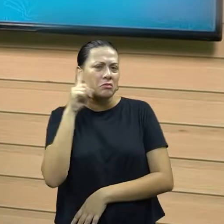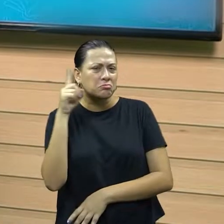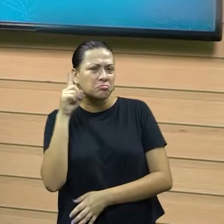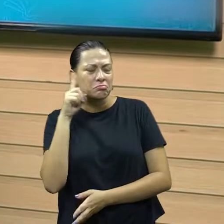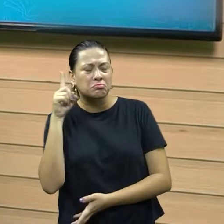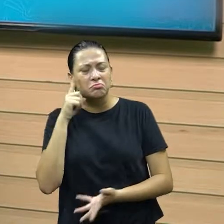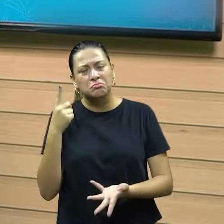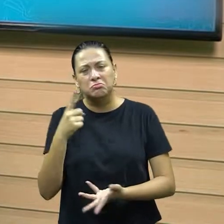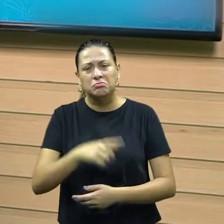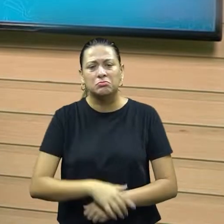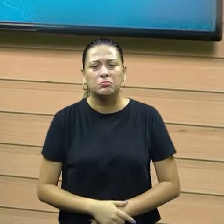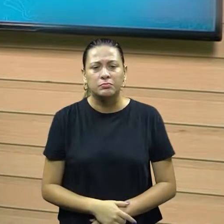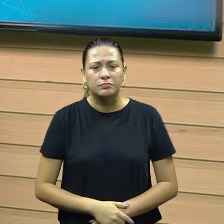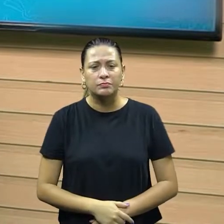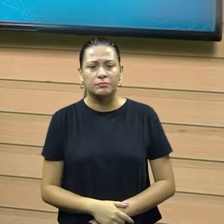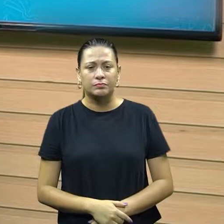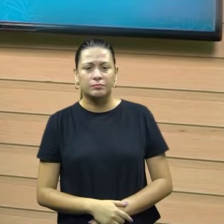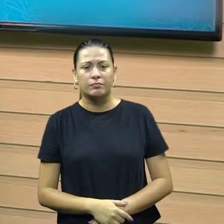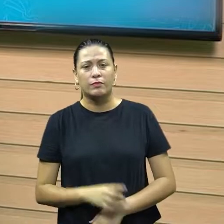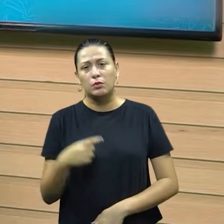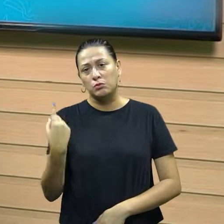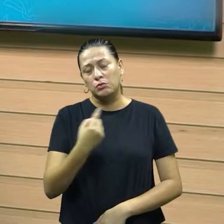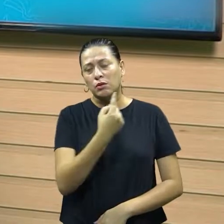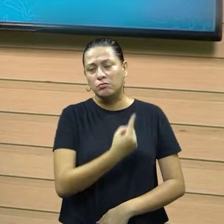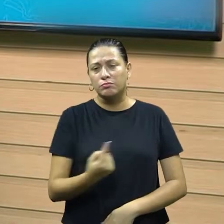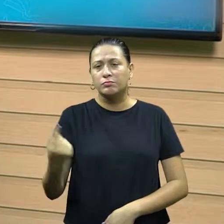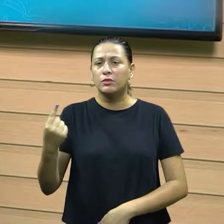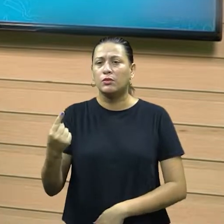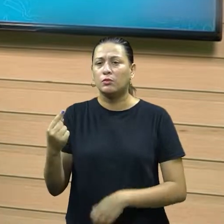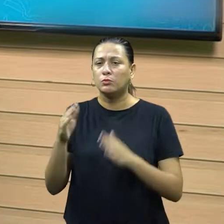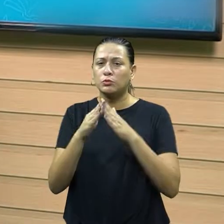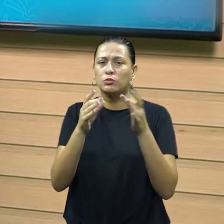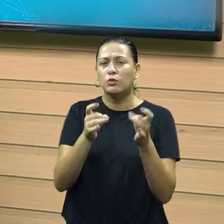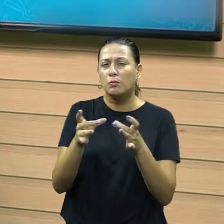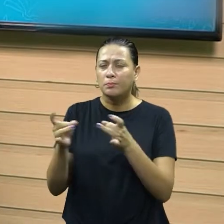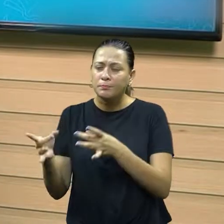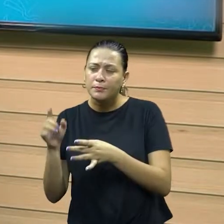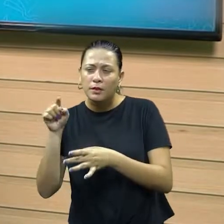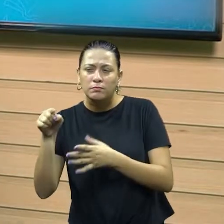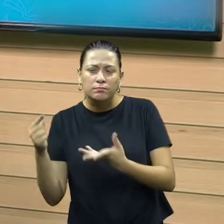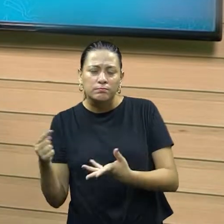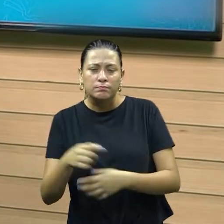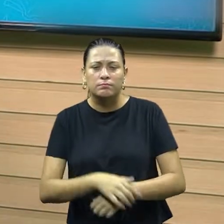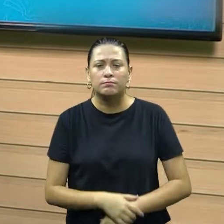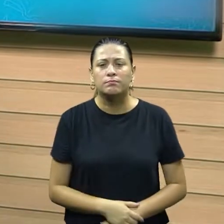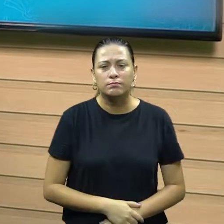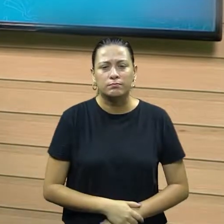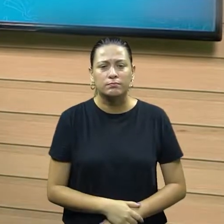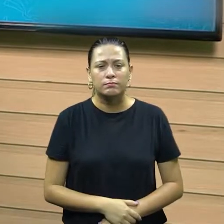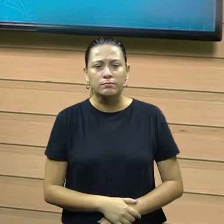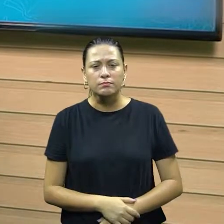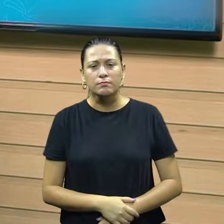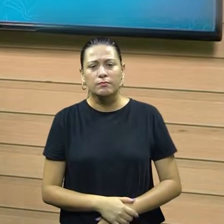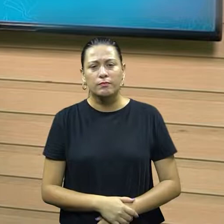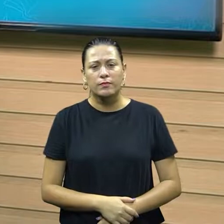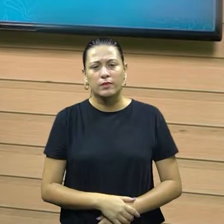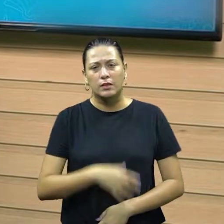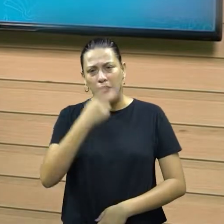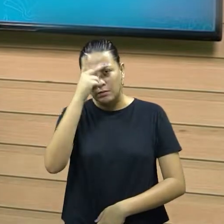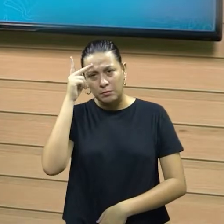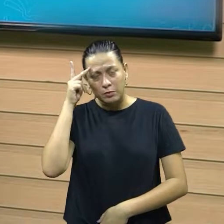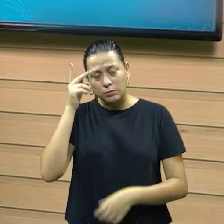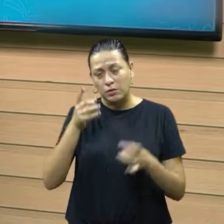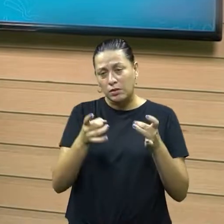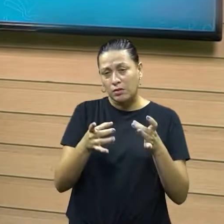a dia, se a gente for observar, quando a gente vai em um comércio, justamente uma feira, e que você, o produtor, né, o